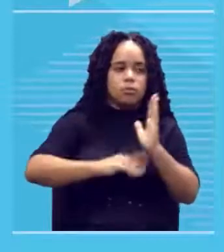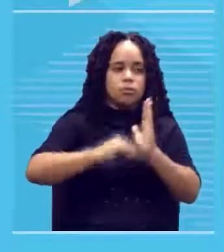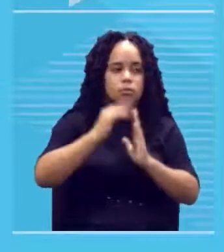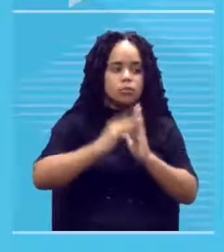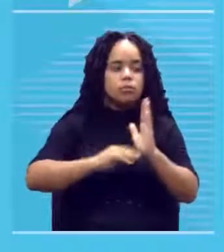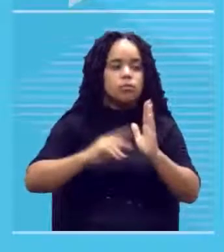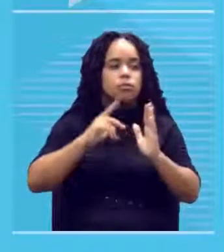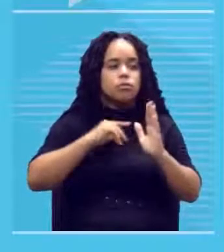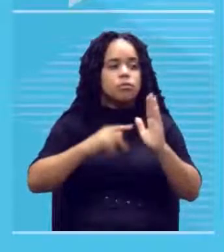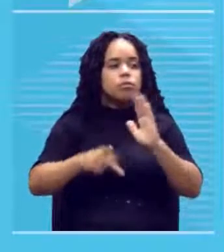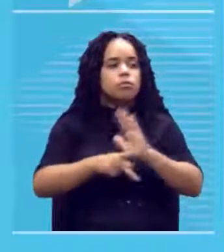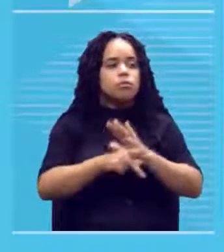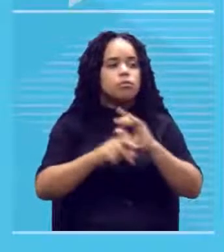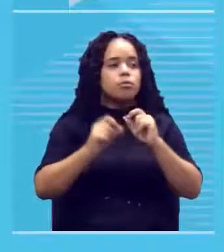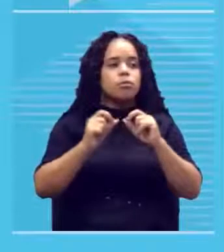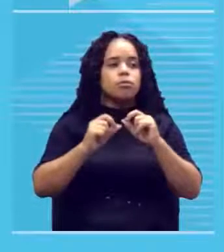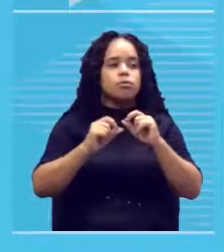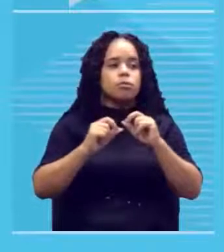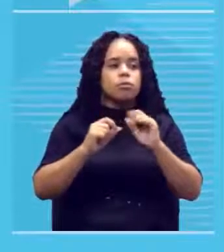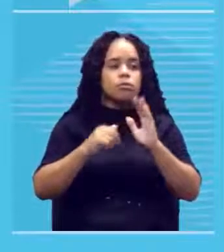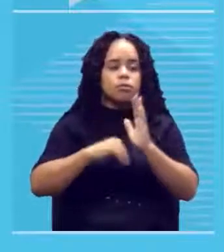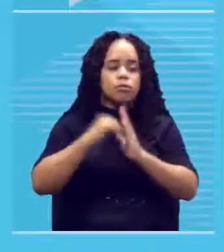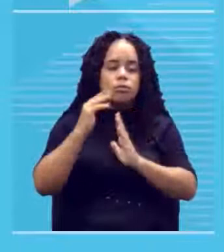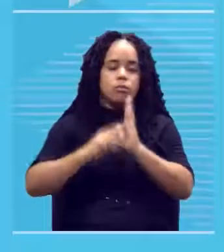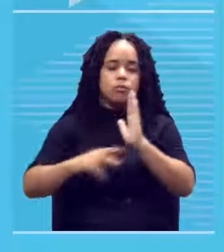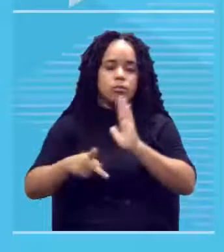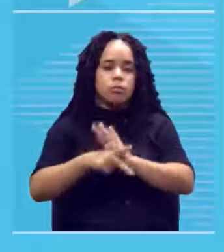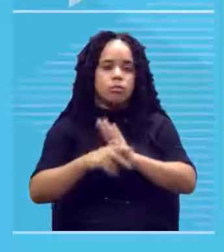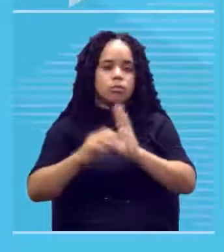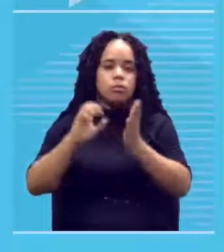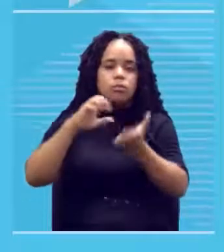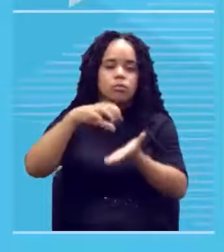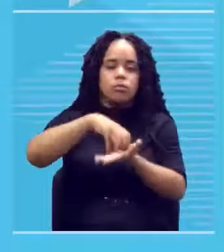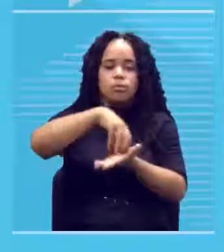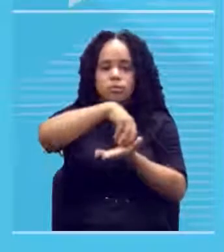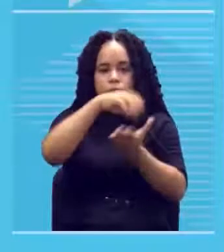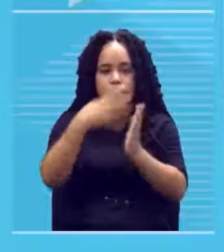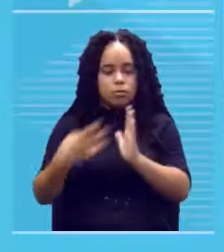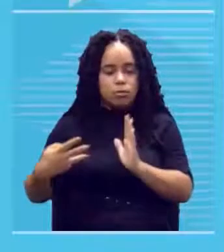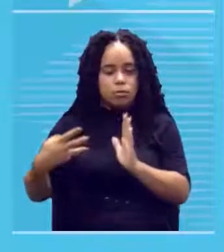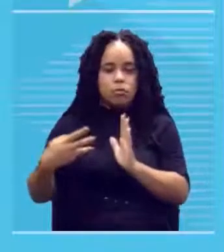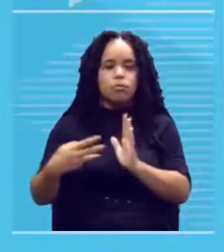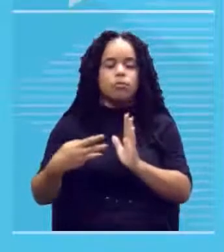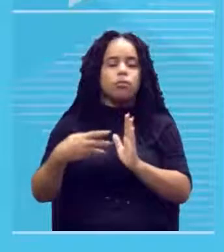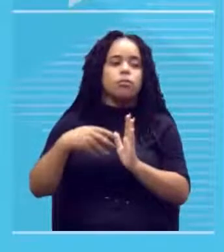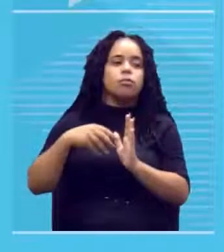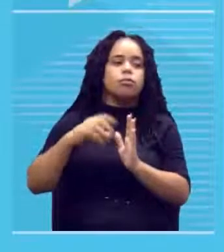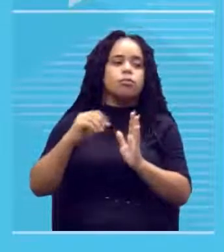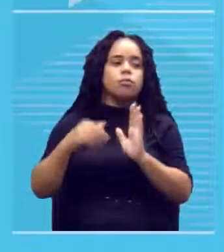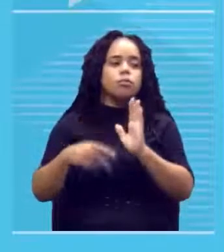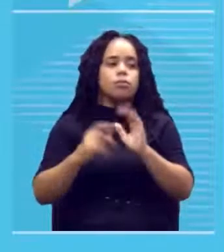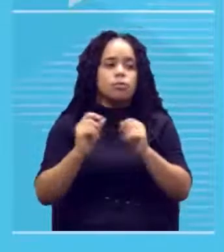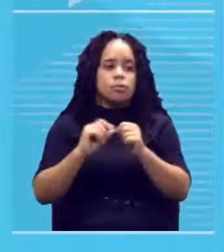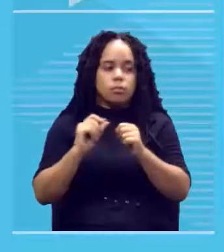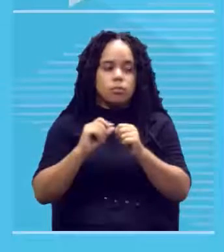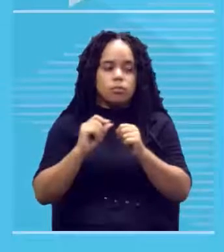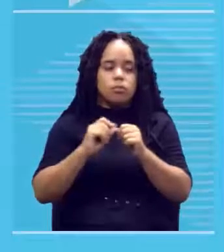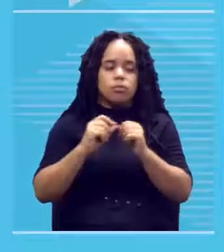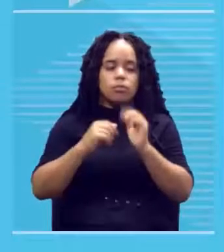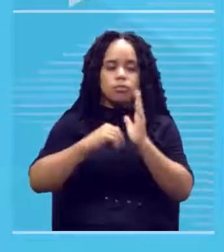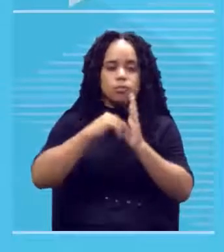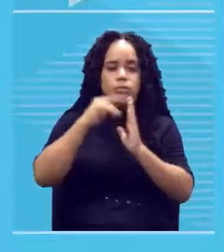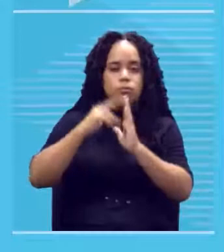lá do painel do centro de convenções foi feito um reboco